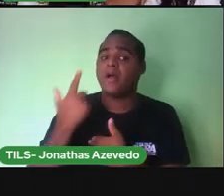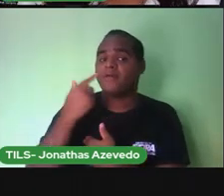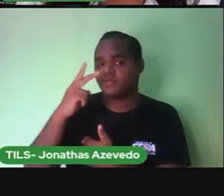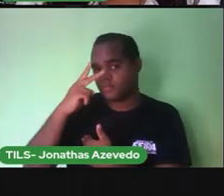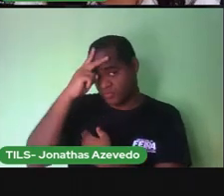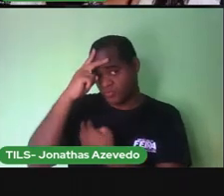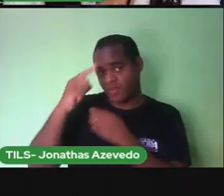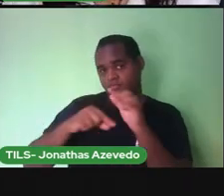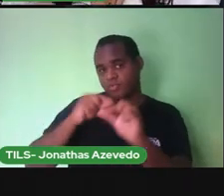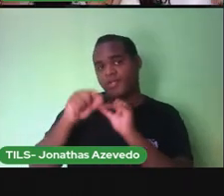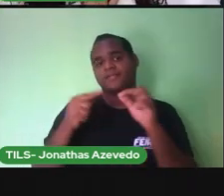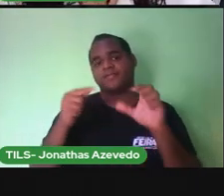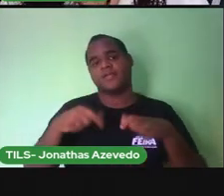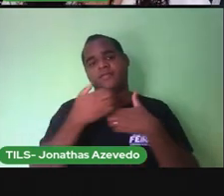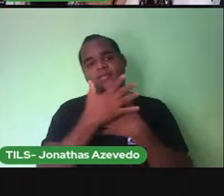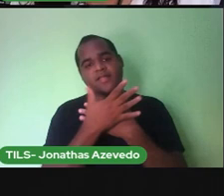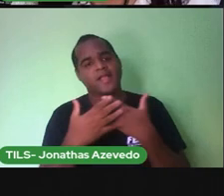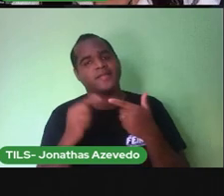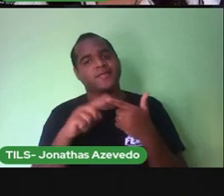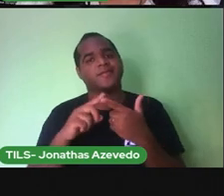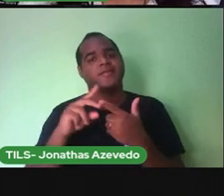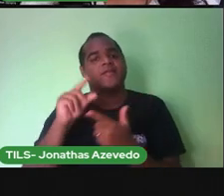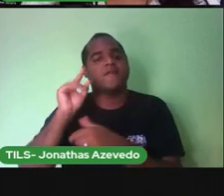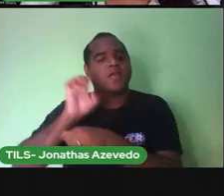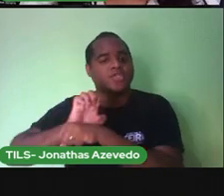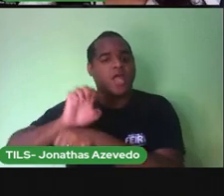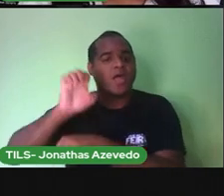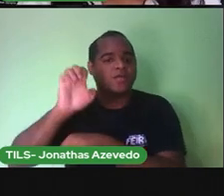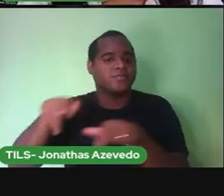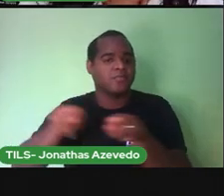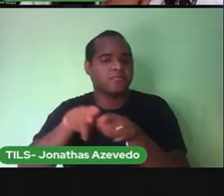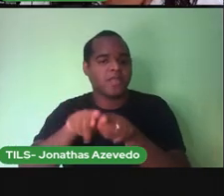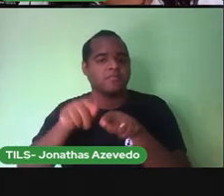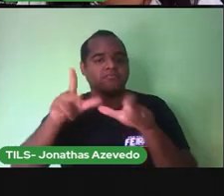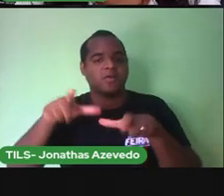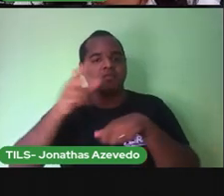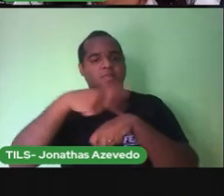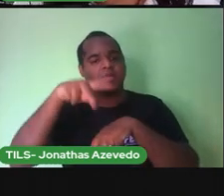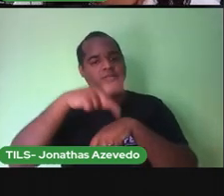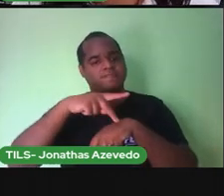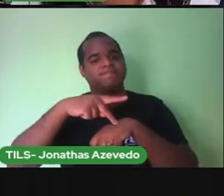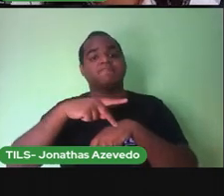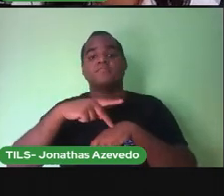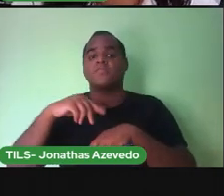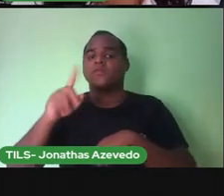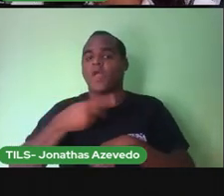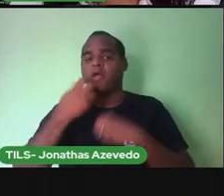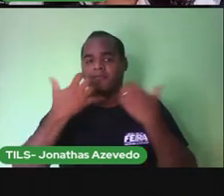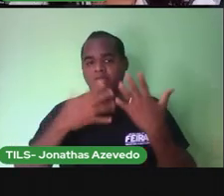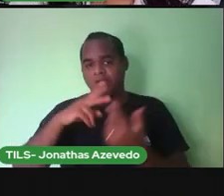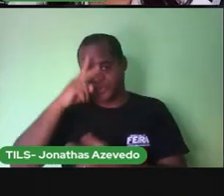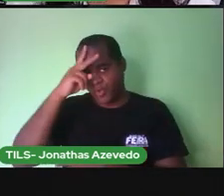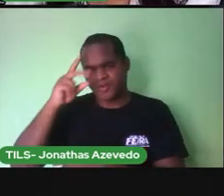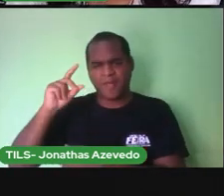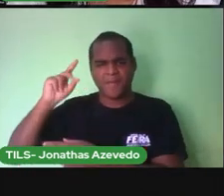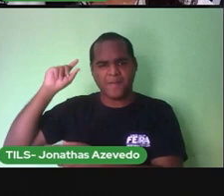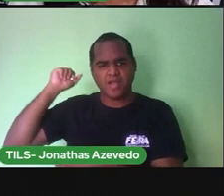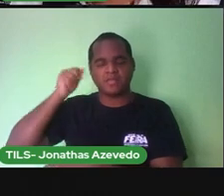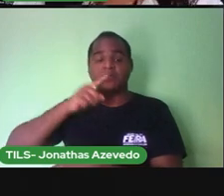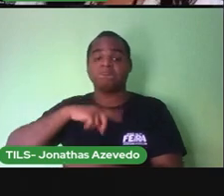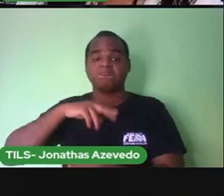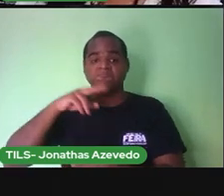da nossa cidade, do nosso estado e do nosso país. Por isso que nós somos seres históricos. Nós somos